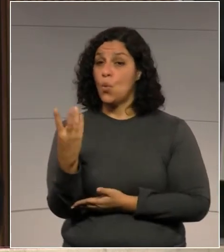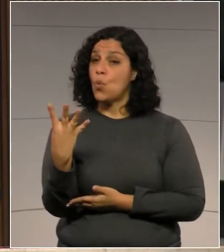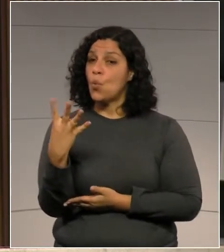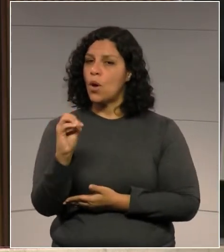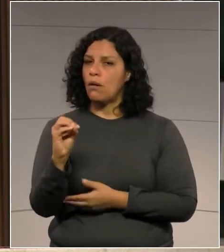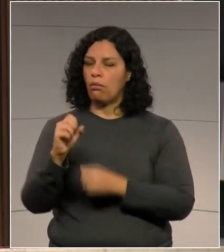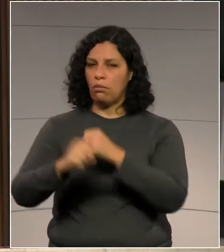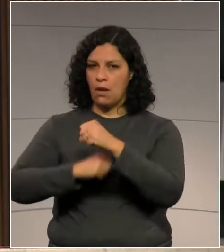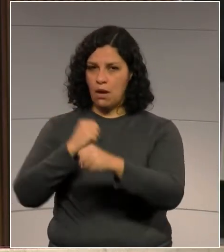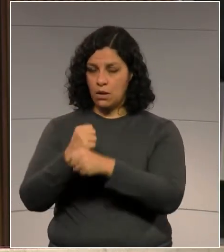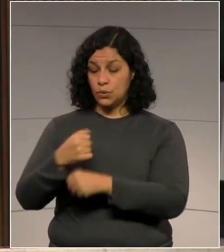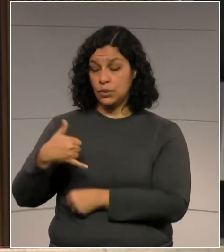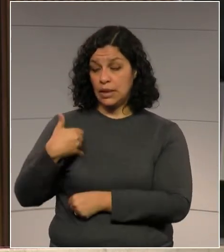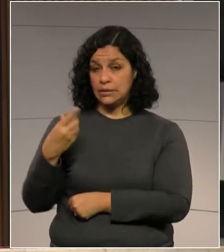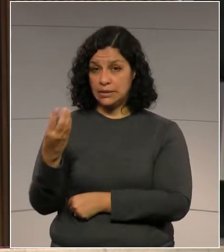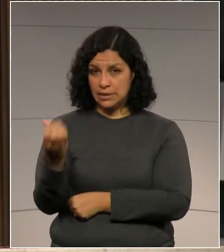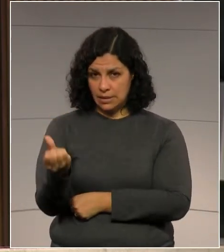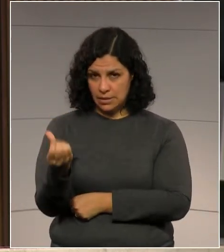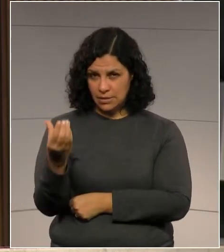ele vai ter 60 de idade.